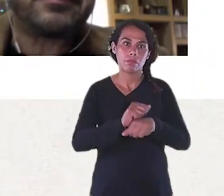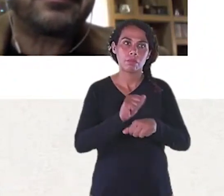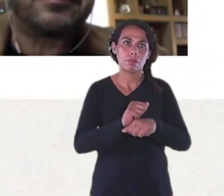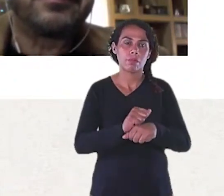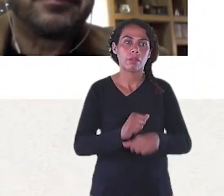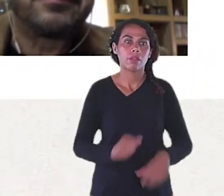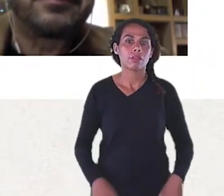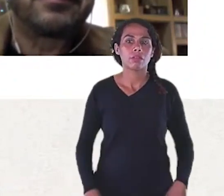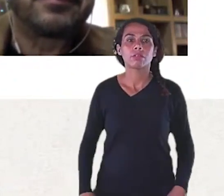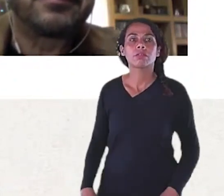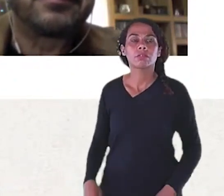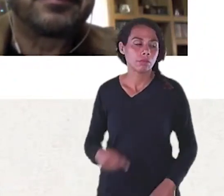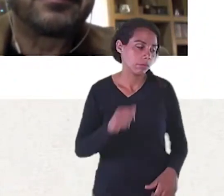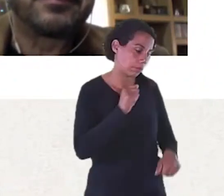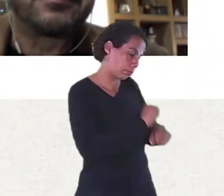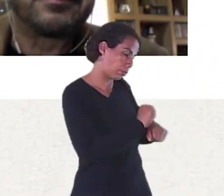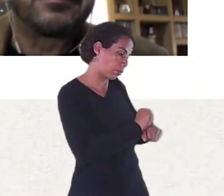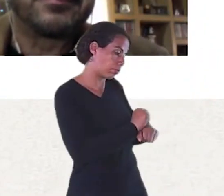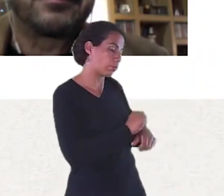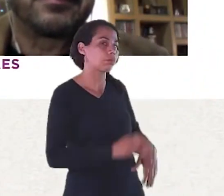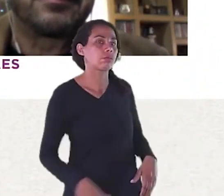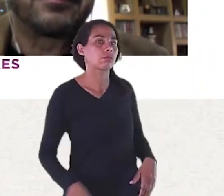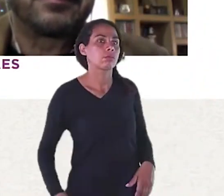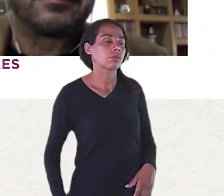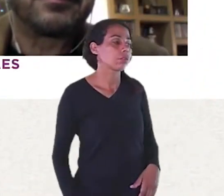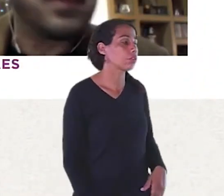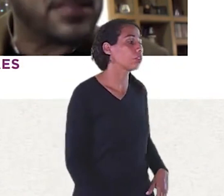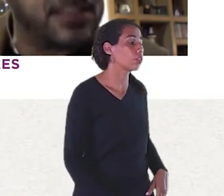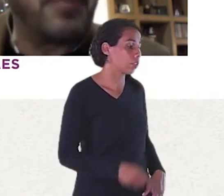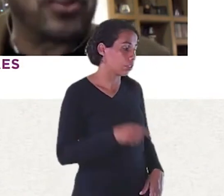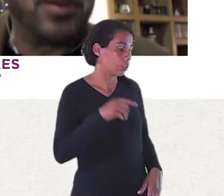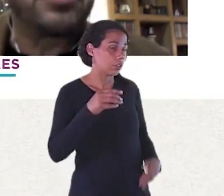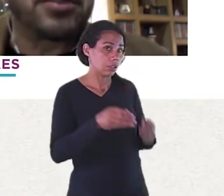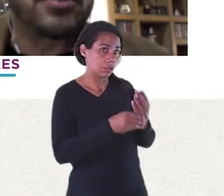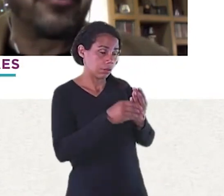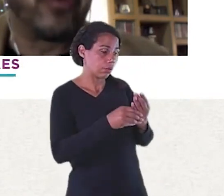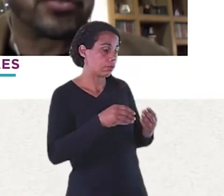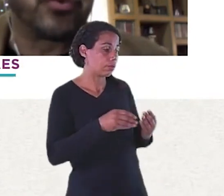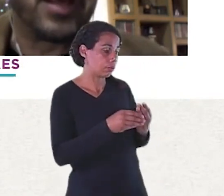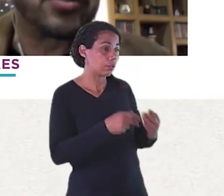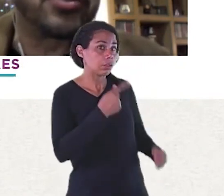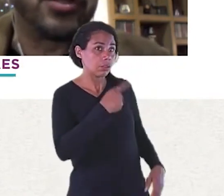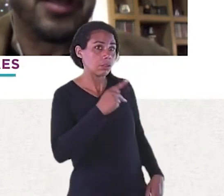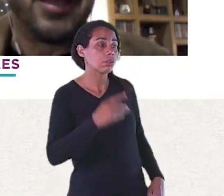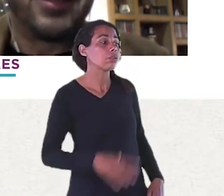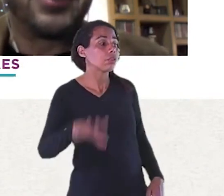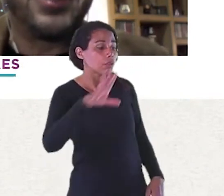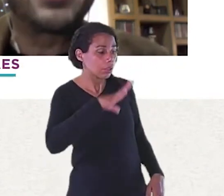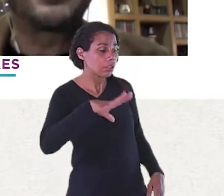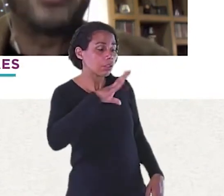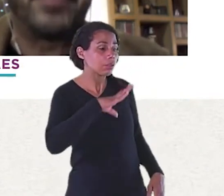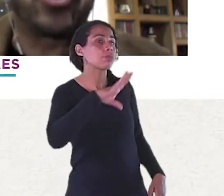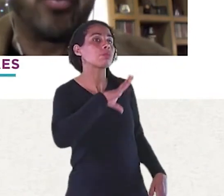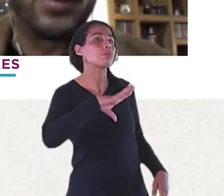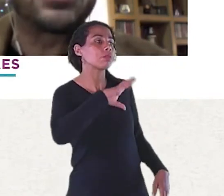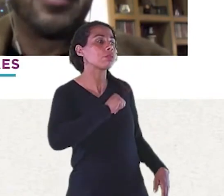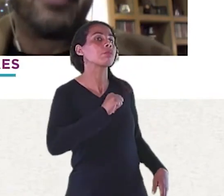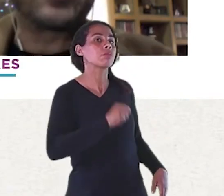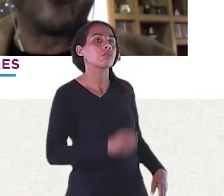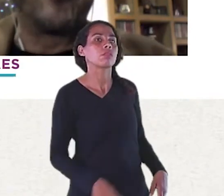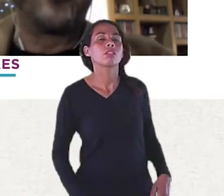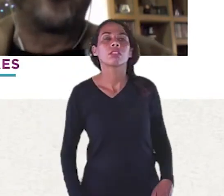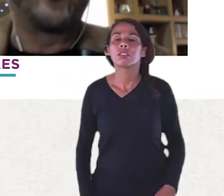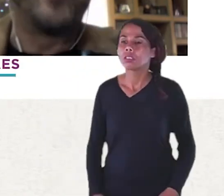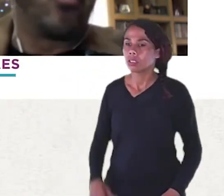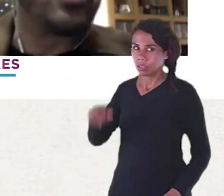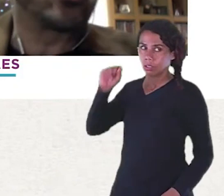ficção Esse seria um romance De geração Seria mais ou menos isso Se fosse o caso De estritamente romance